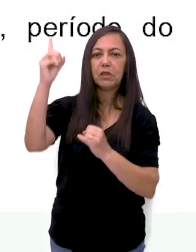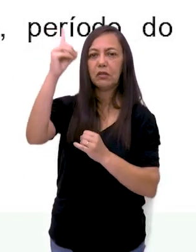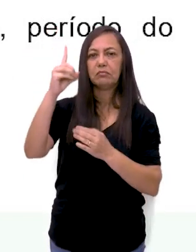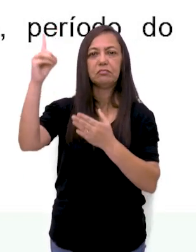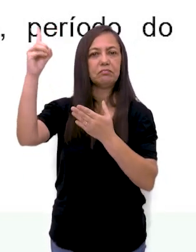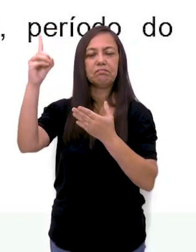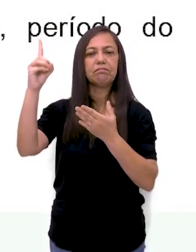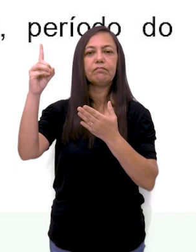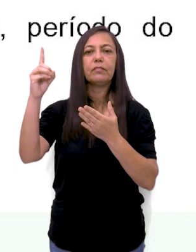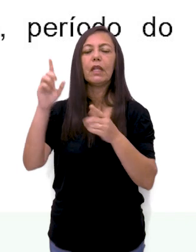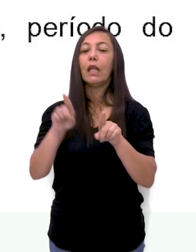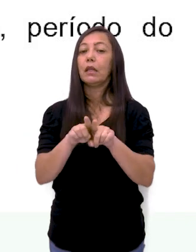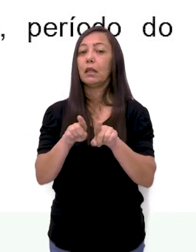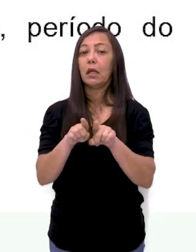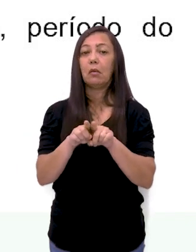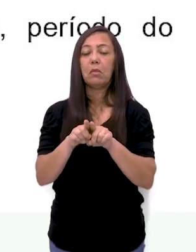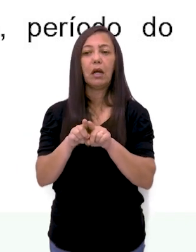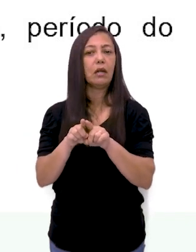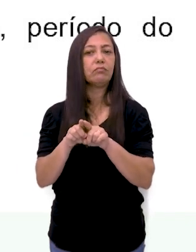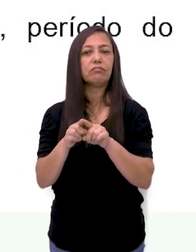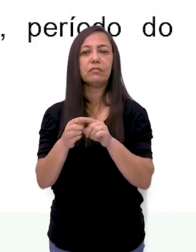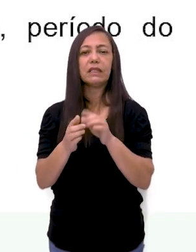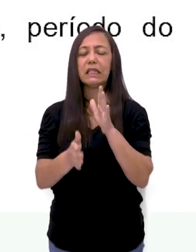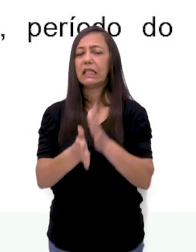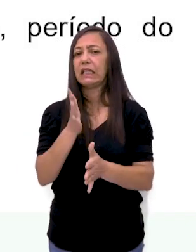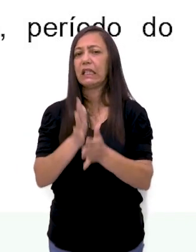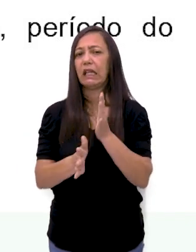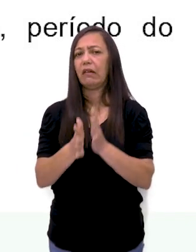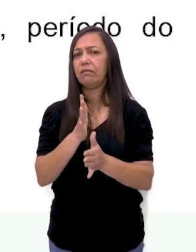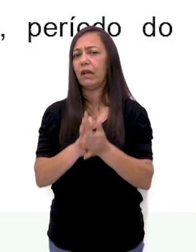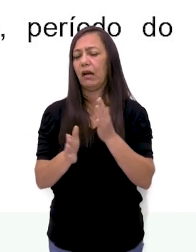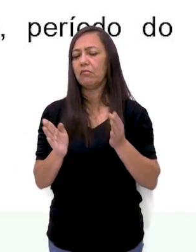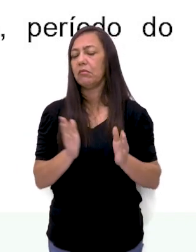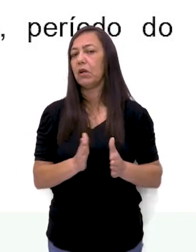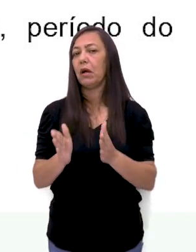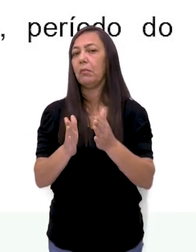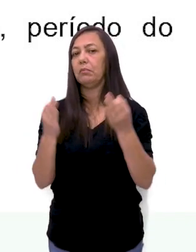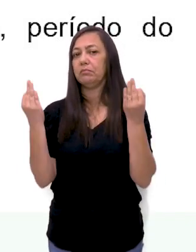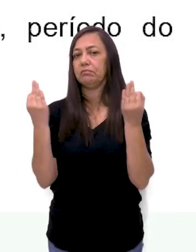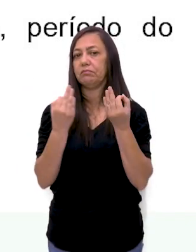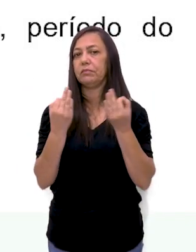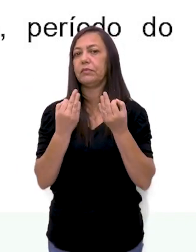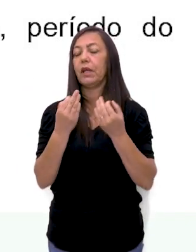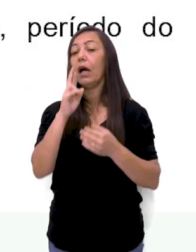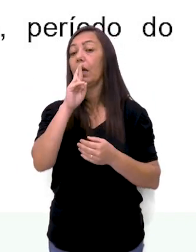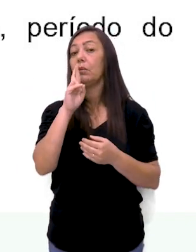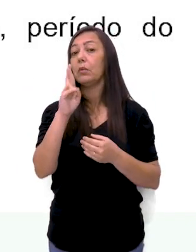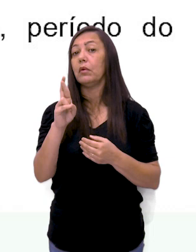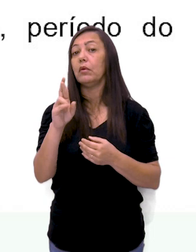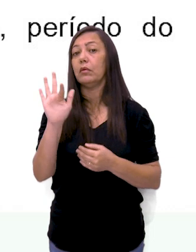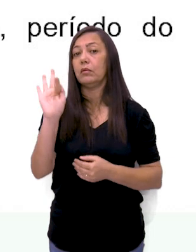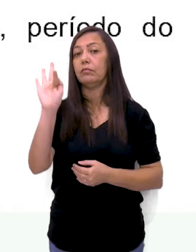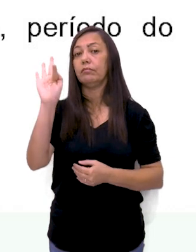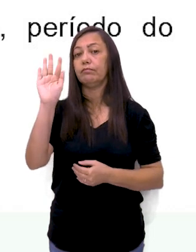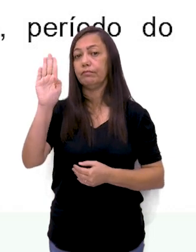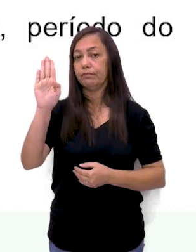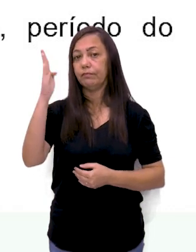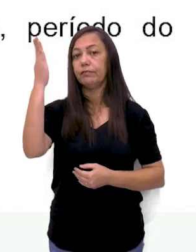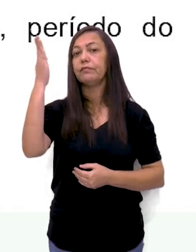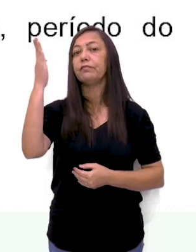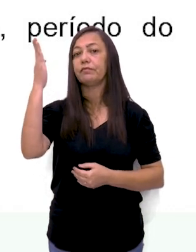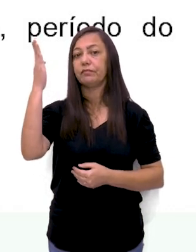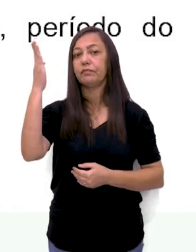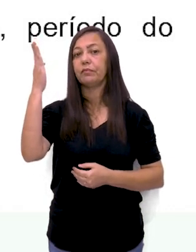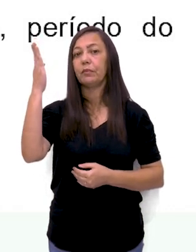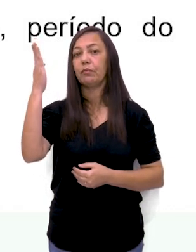também não estava relacionada a um caminho para a perfeição. Falso, porque aqui se buscava realmente o caminho para a